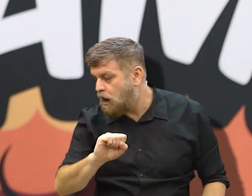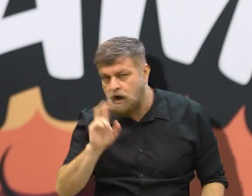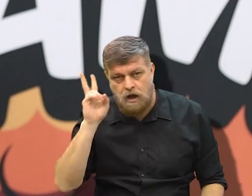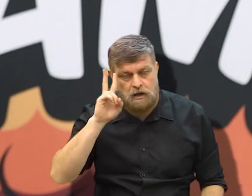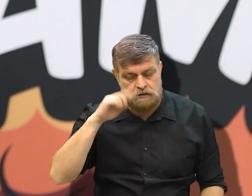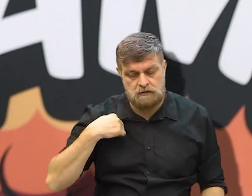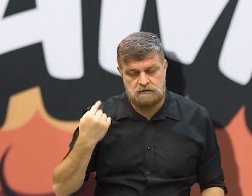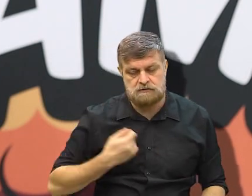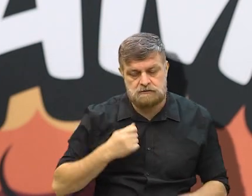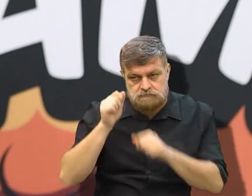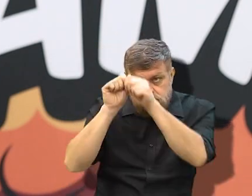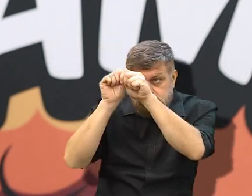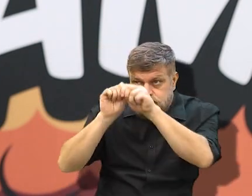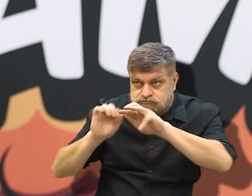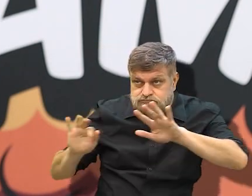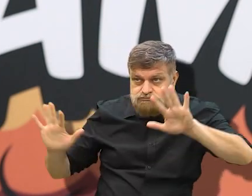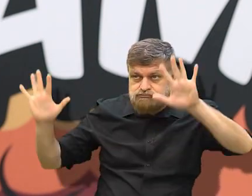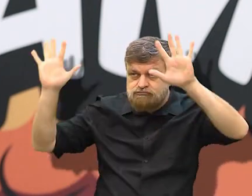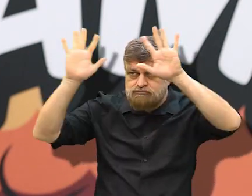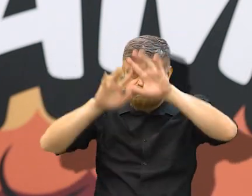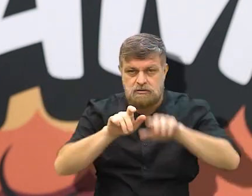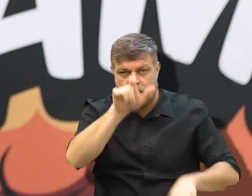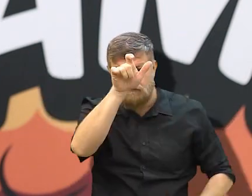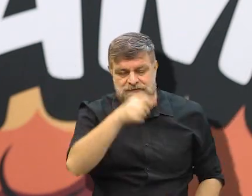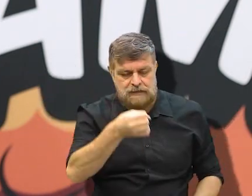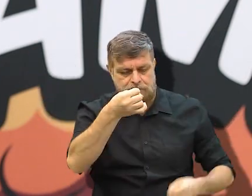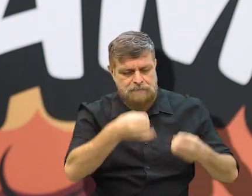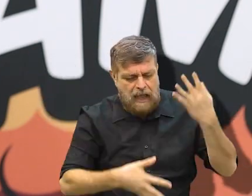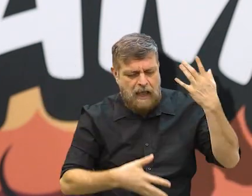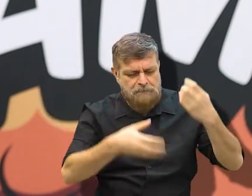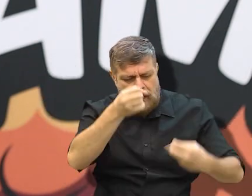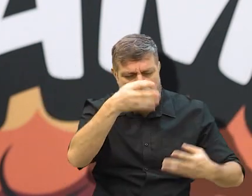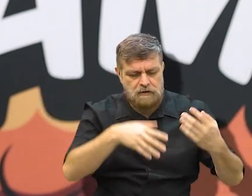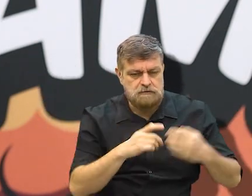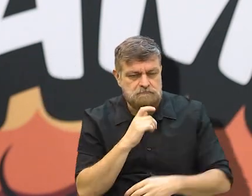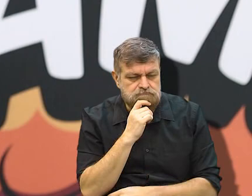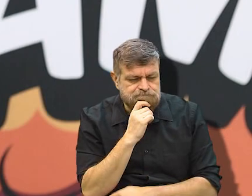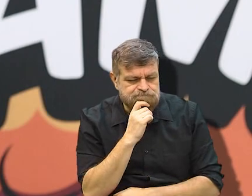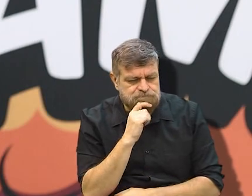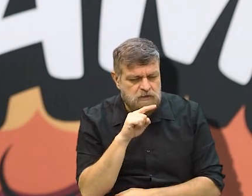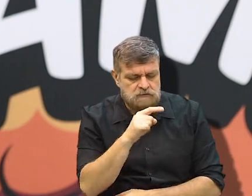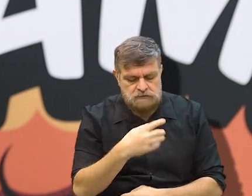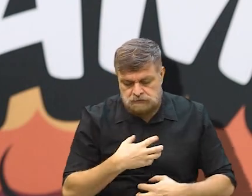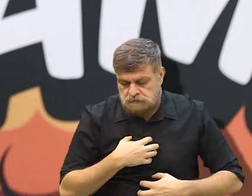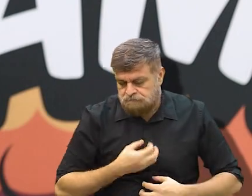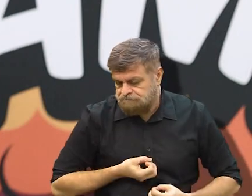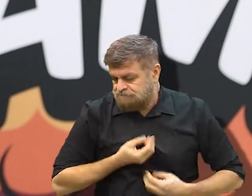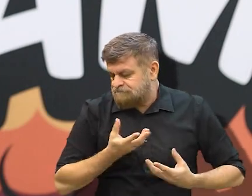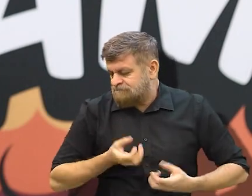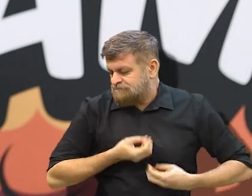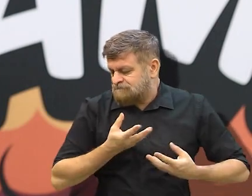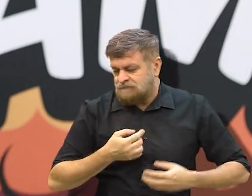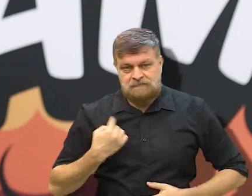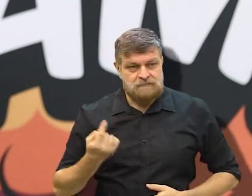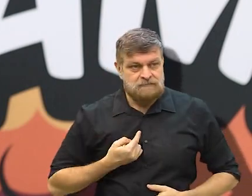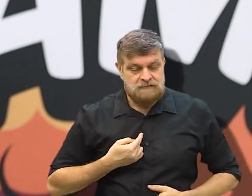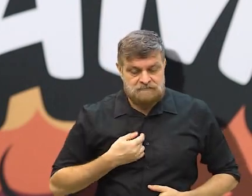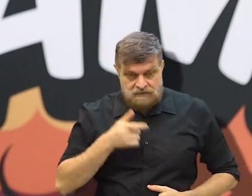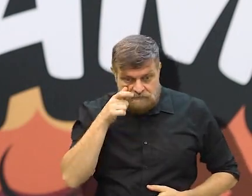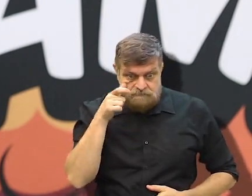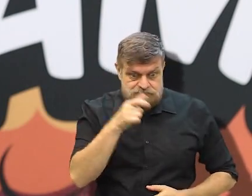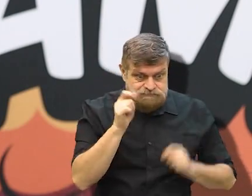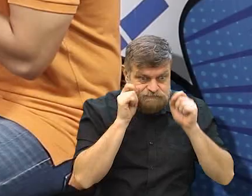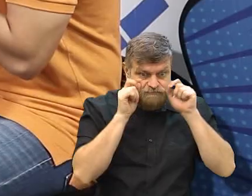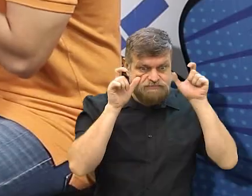história. E a gente viaja aqui enquanto você está contando para a gente. Conta com tanta empolgação que a gente fica, assim,